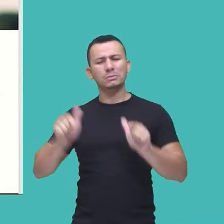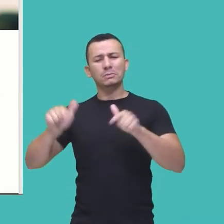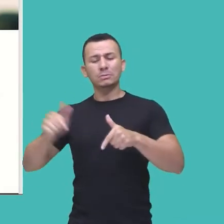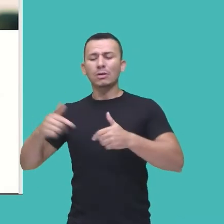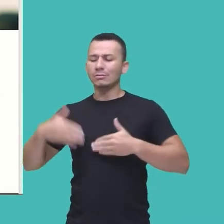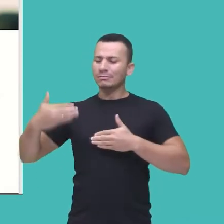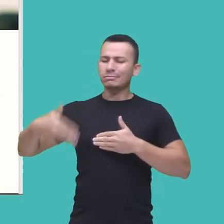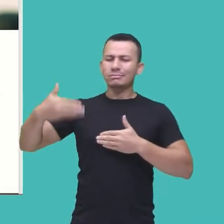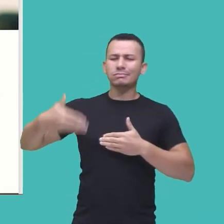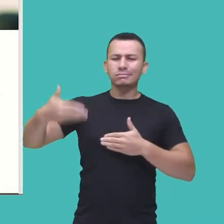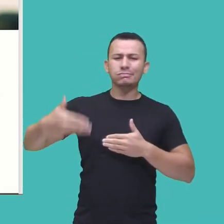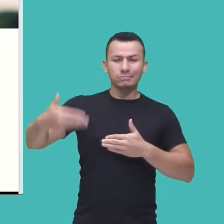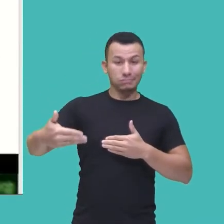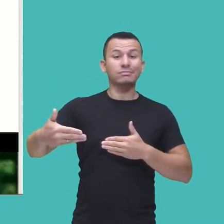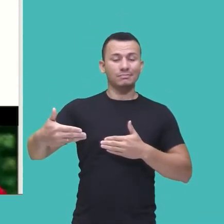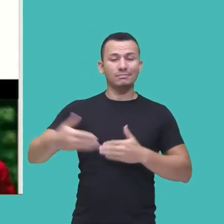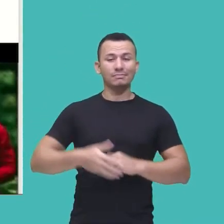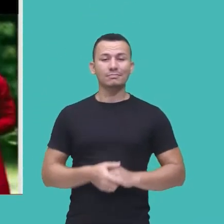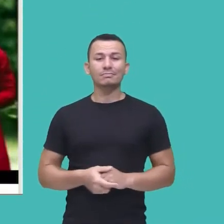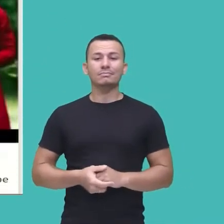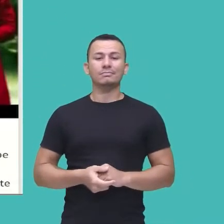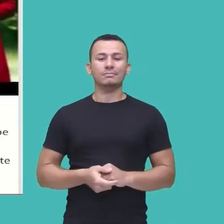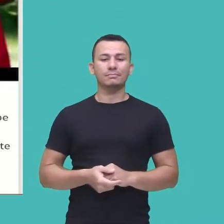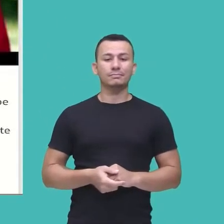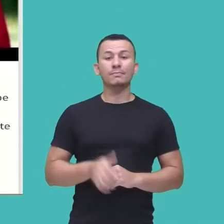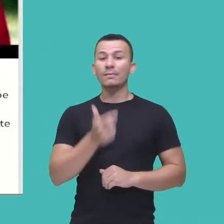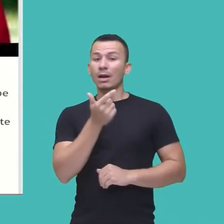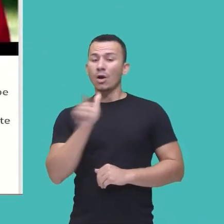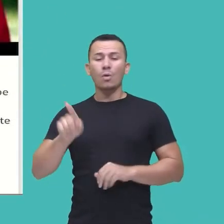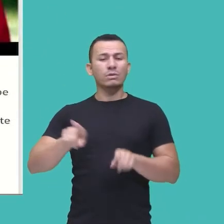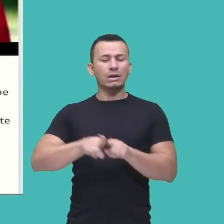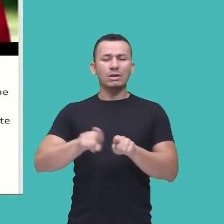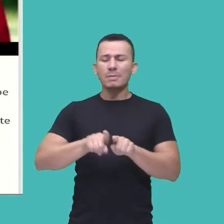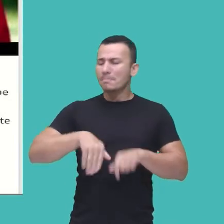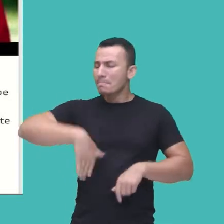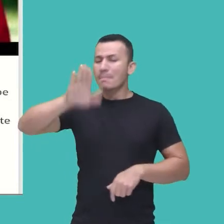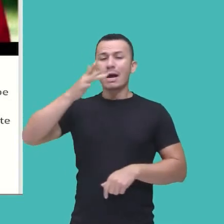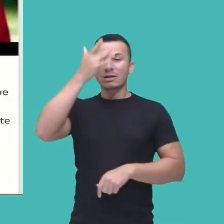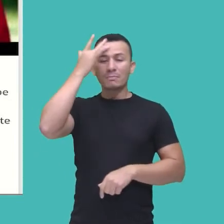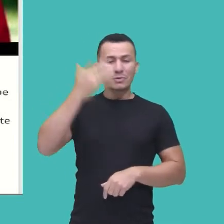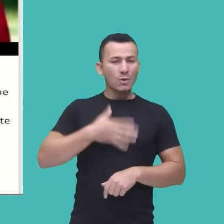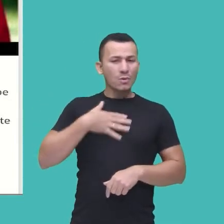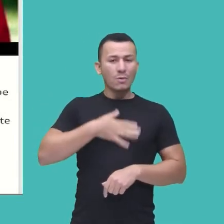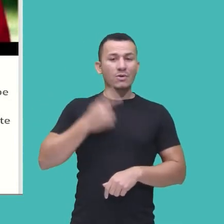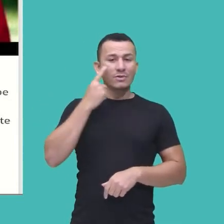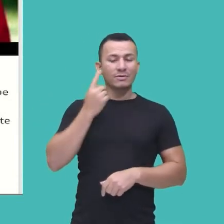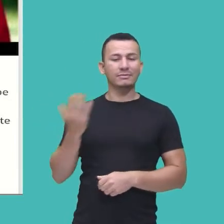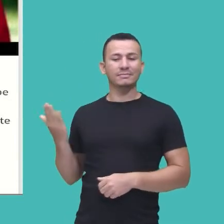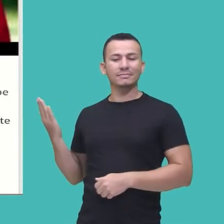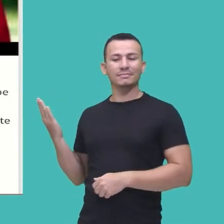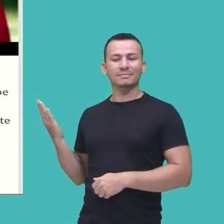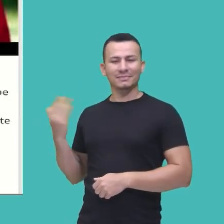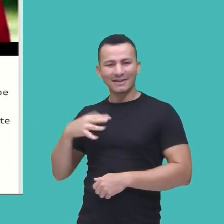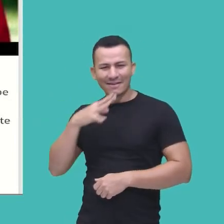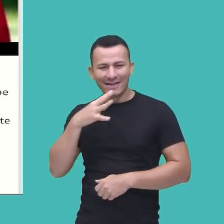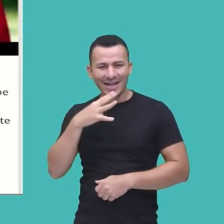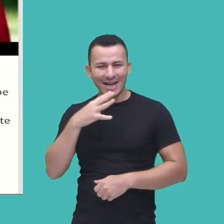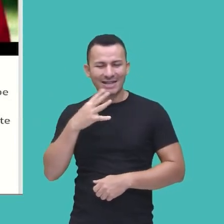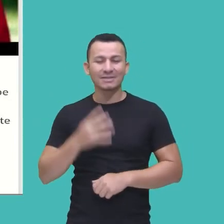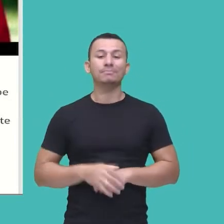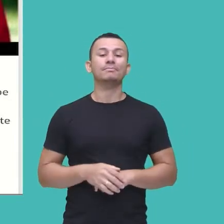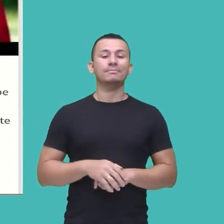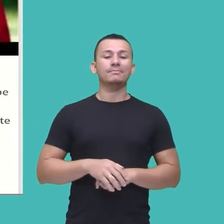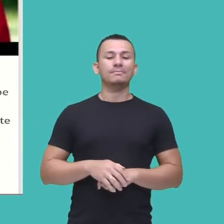caminhada e trajetória, tá bom? Outra série bastante assistida que vocês já até comentaram aqui, olha só, La Casa de